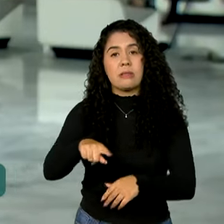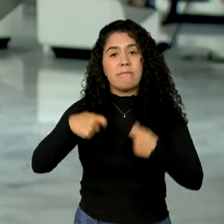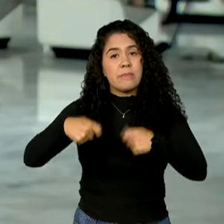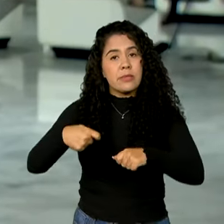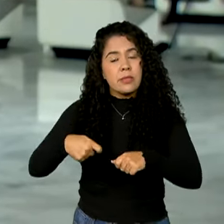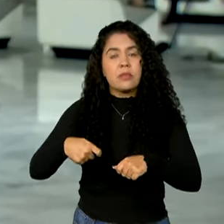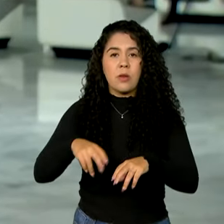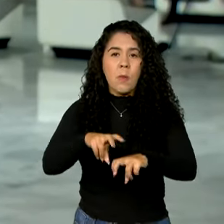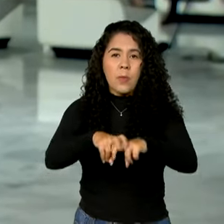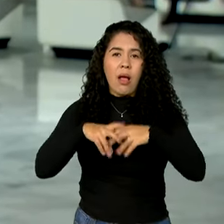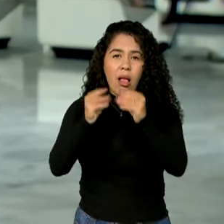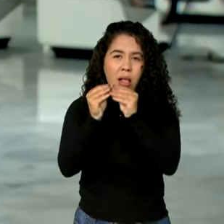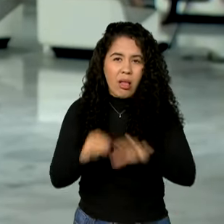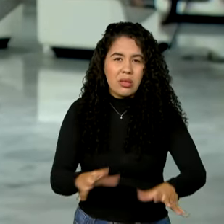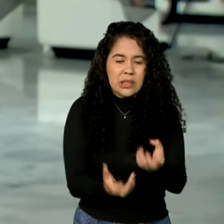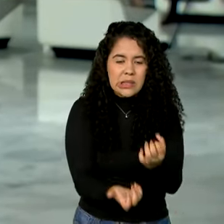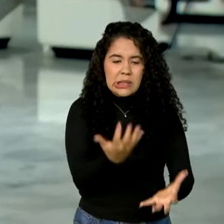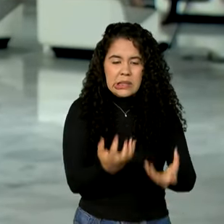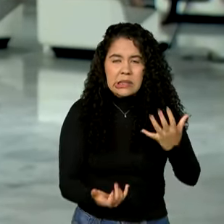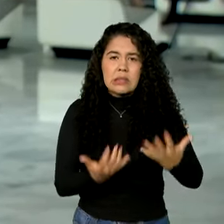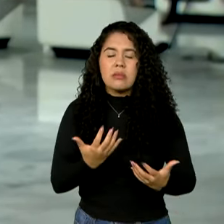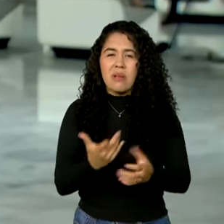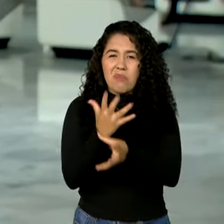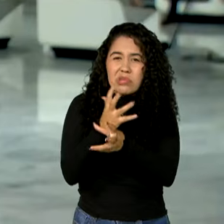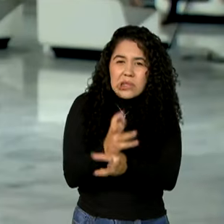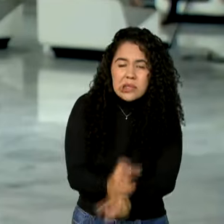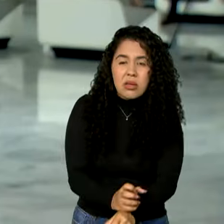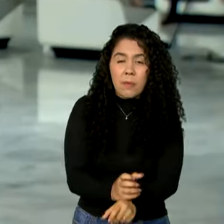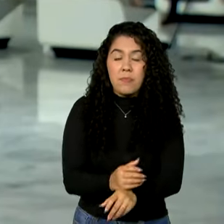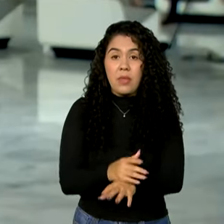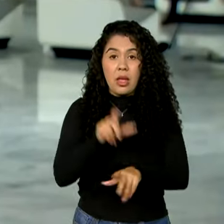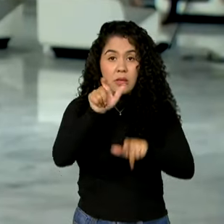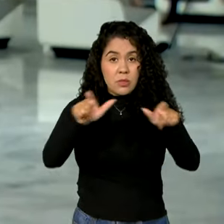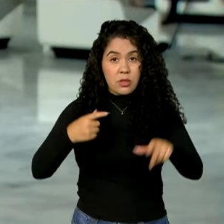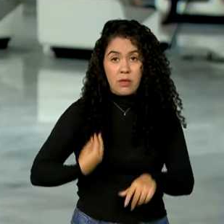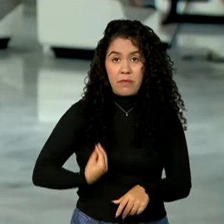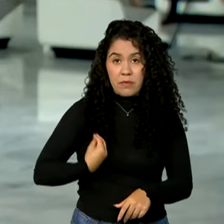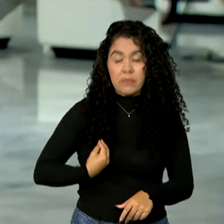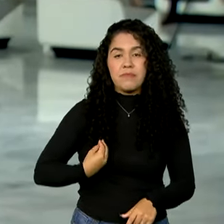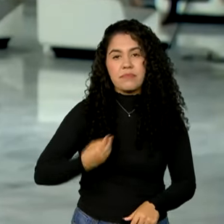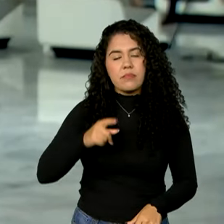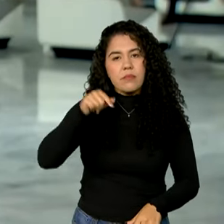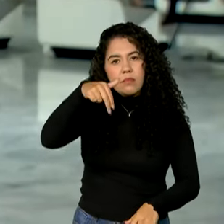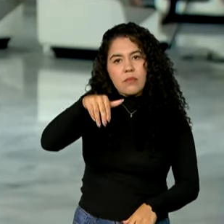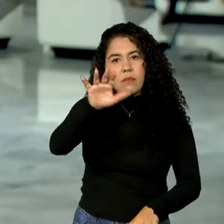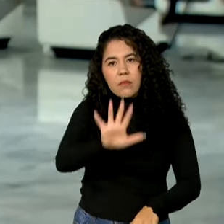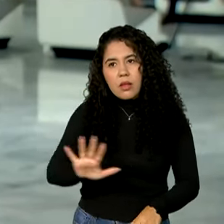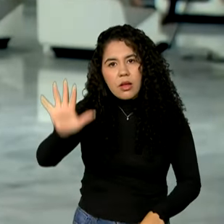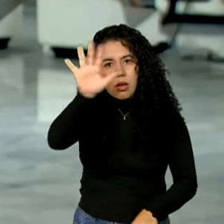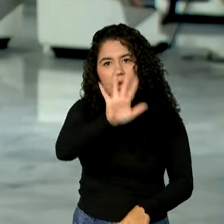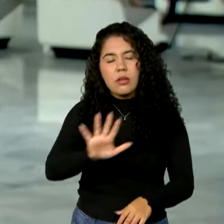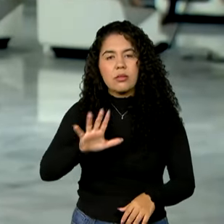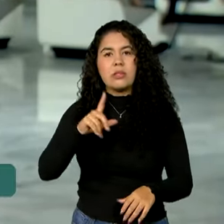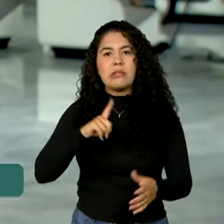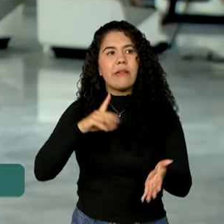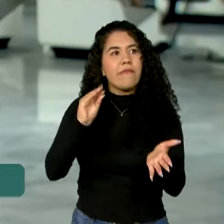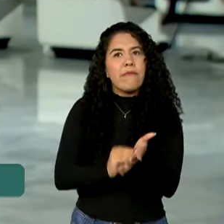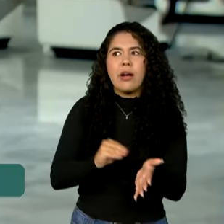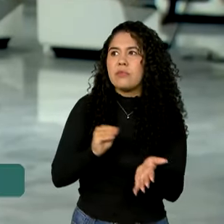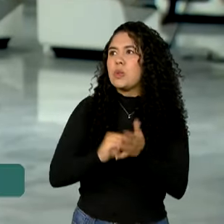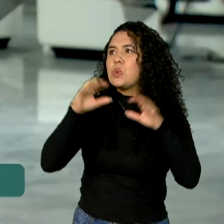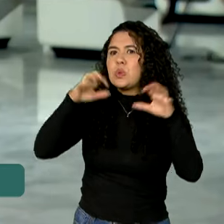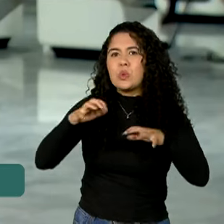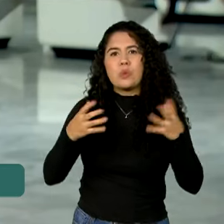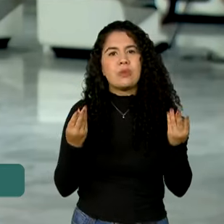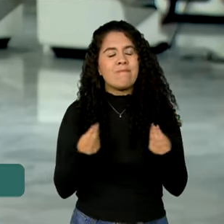e pela estiagem. Moradores de mais de 90% do território brasileiro estão convivendo com a falta de chuvas. Pelo